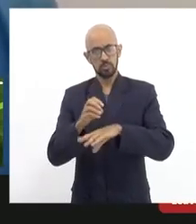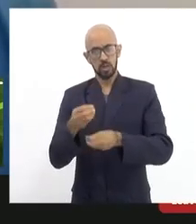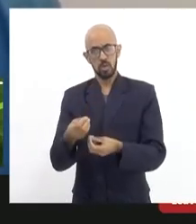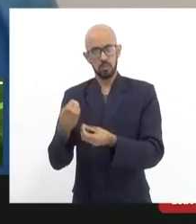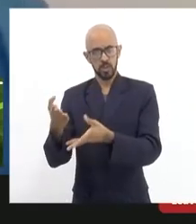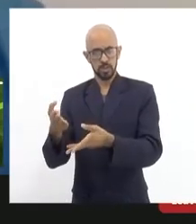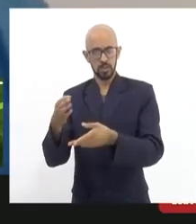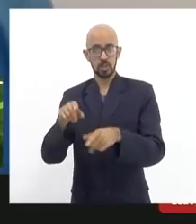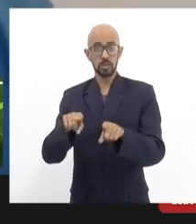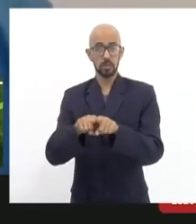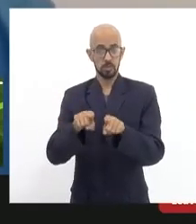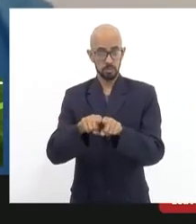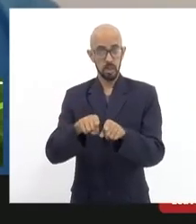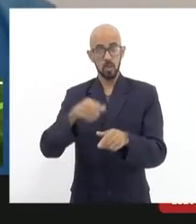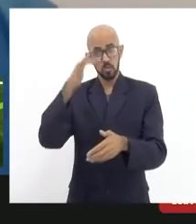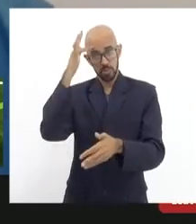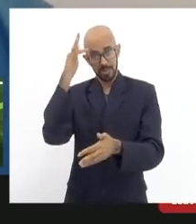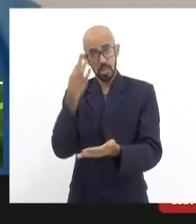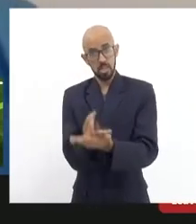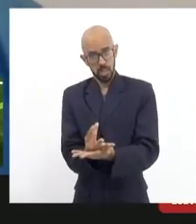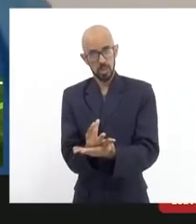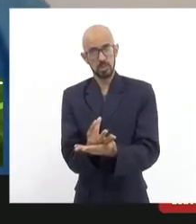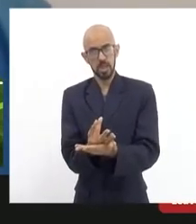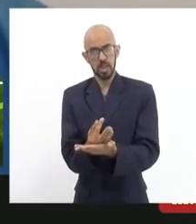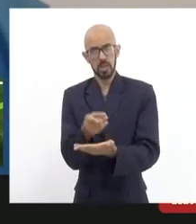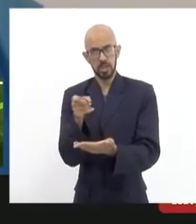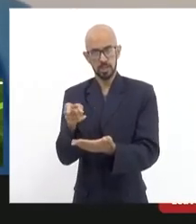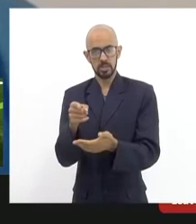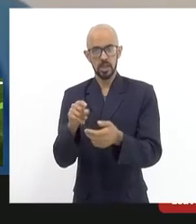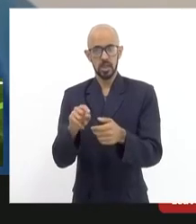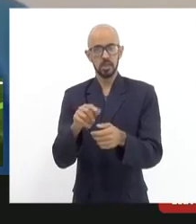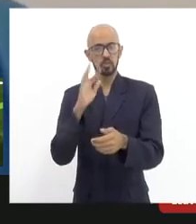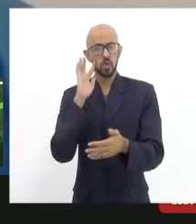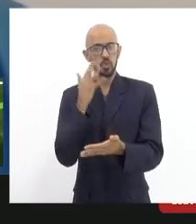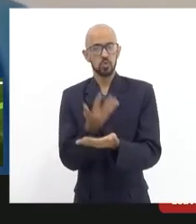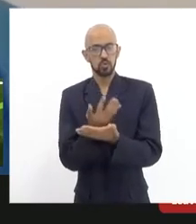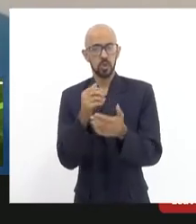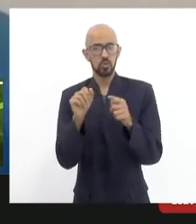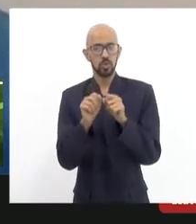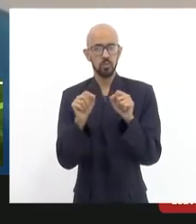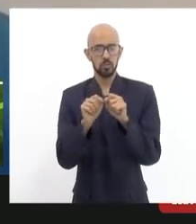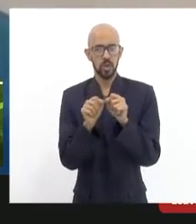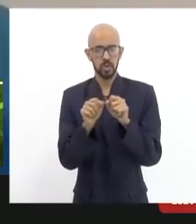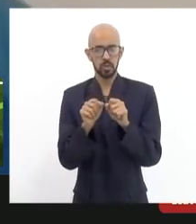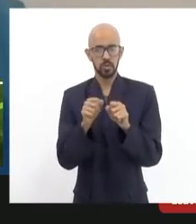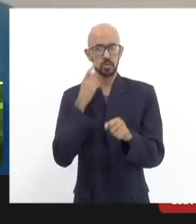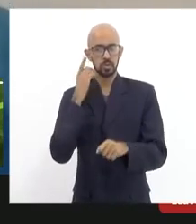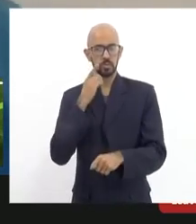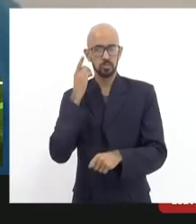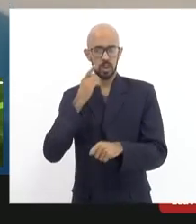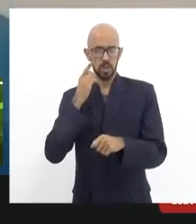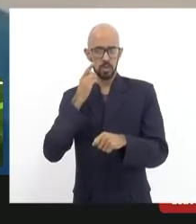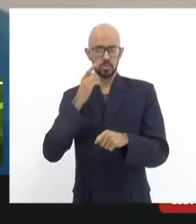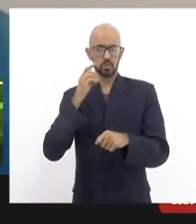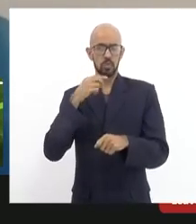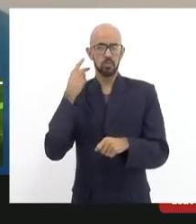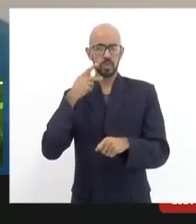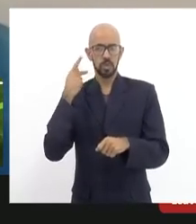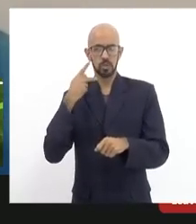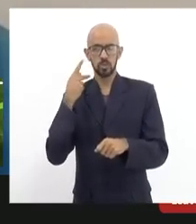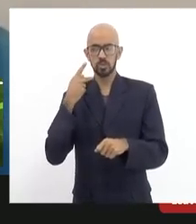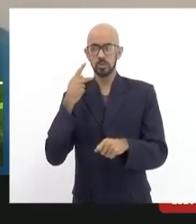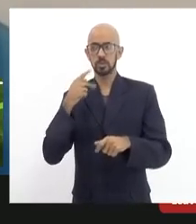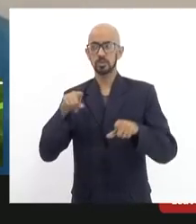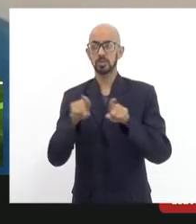chamada ela sendo feita pela alerja através dos seus ilustres deputados da Câmara dos Vereadores enfim dos deputados presentes